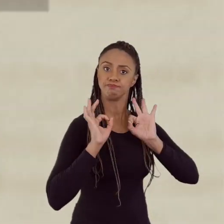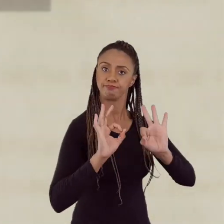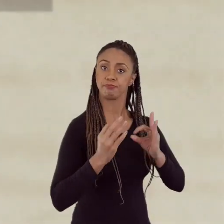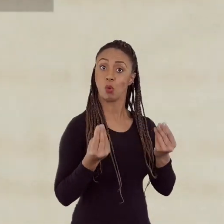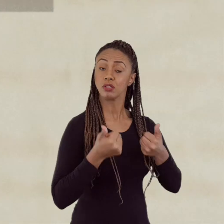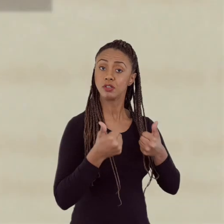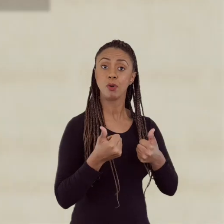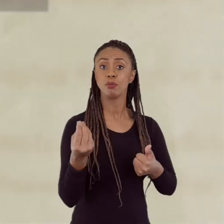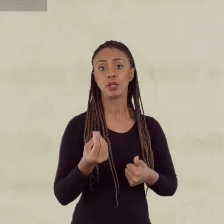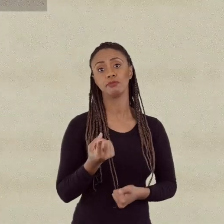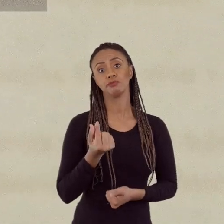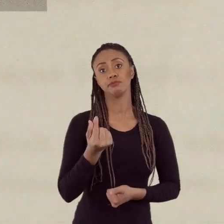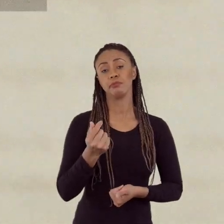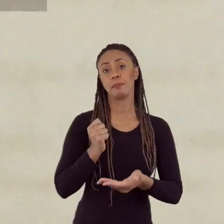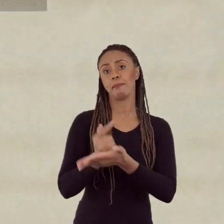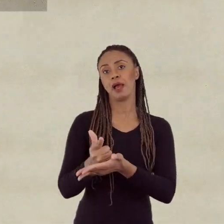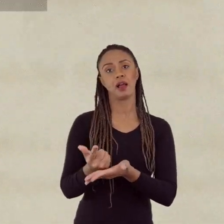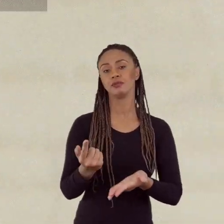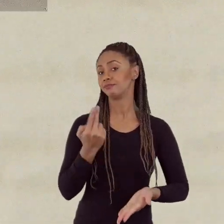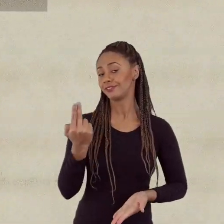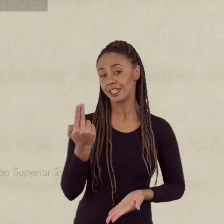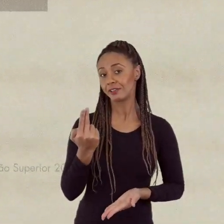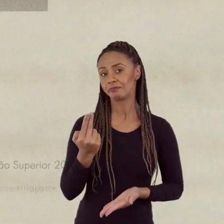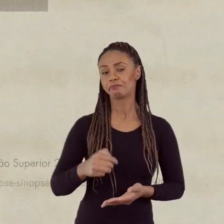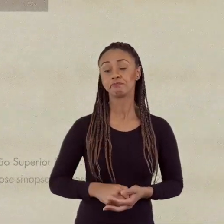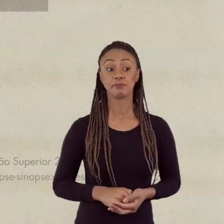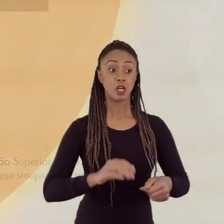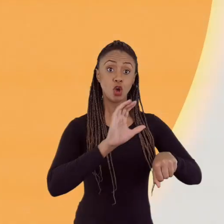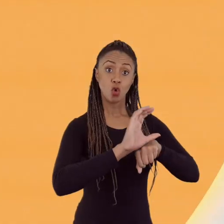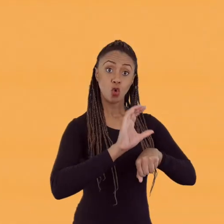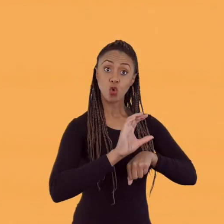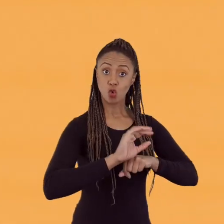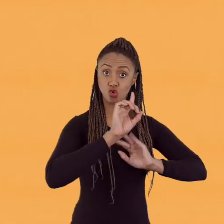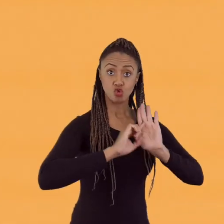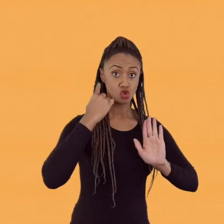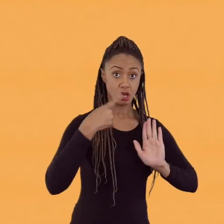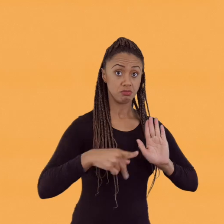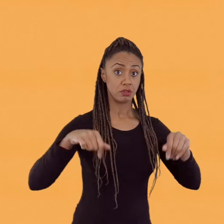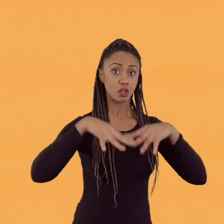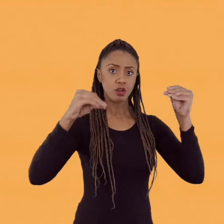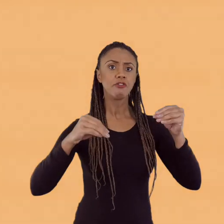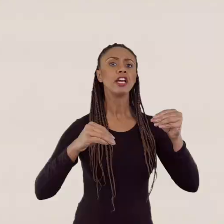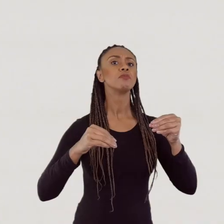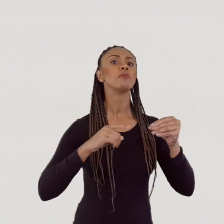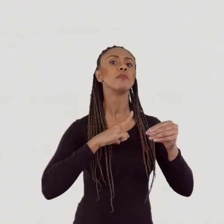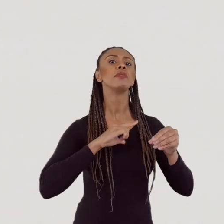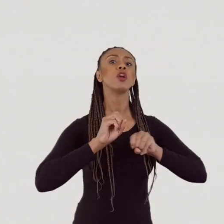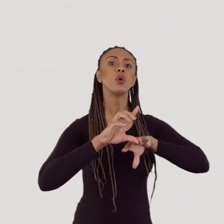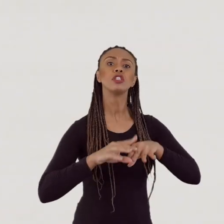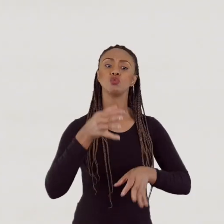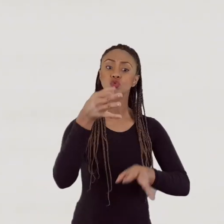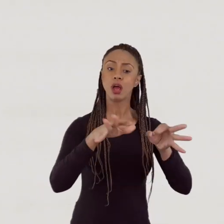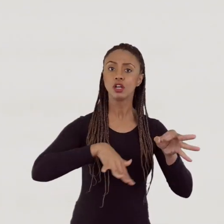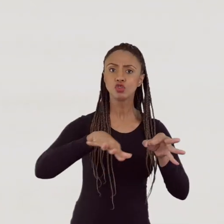qualidade, porque não teria condições de pagar uma universidade. O curso de direito da Unifesp pretende um ensino jurídico